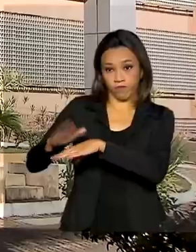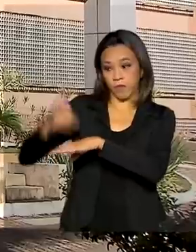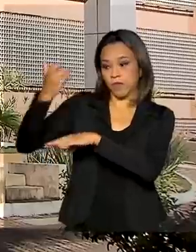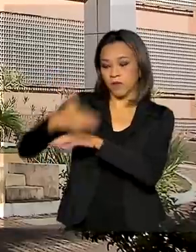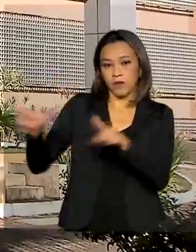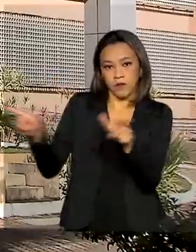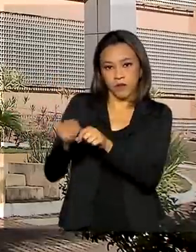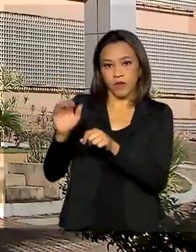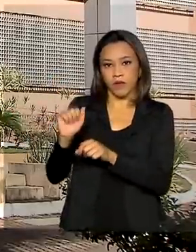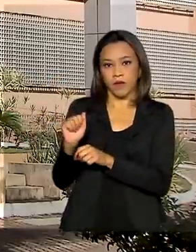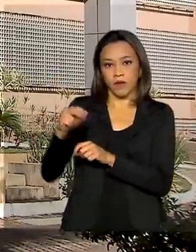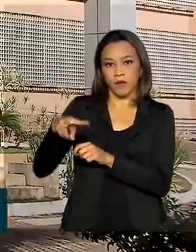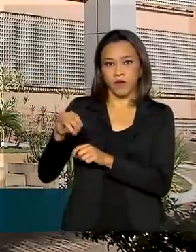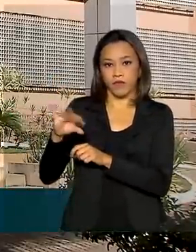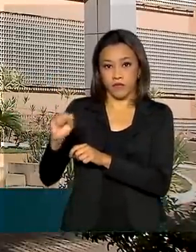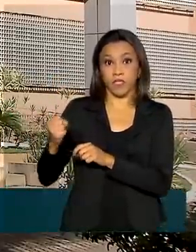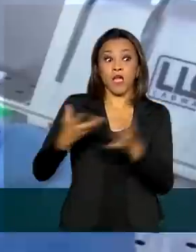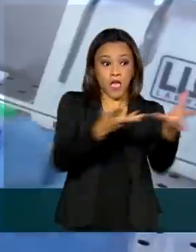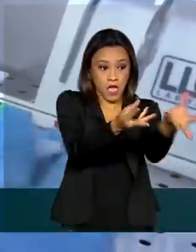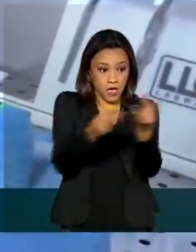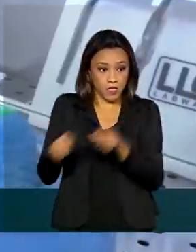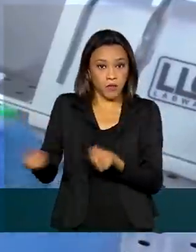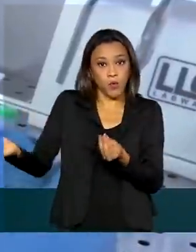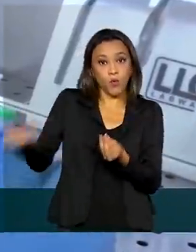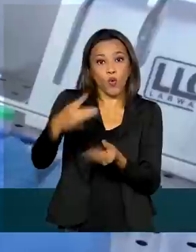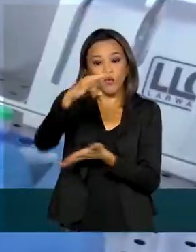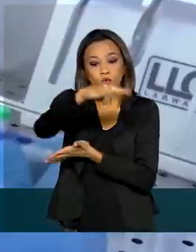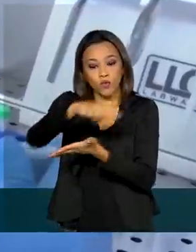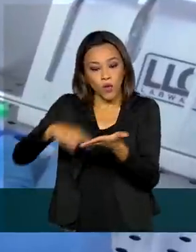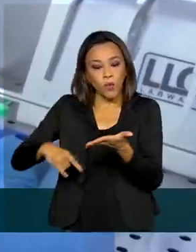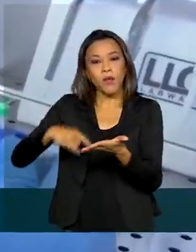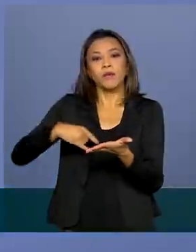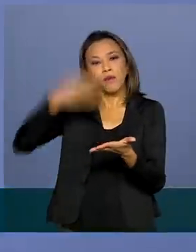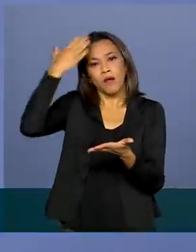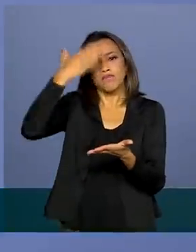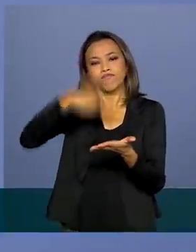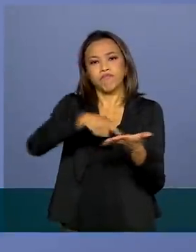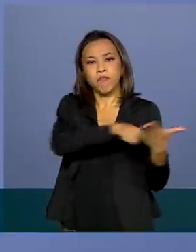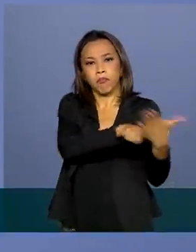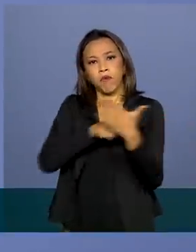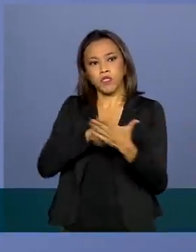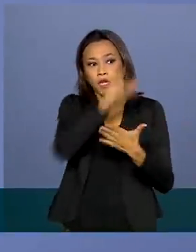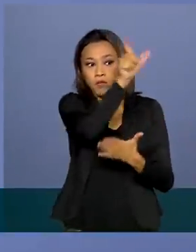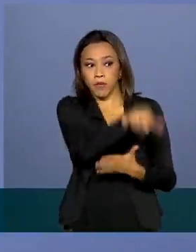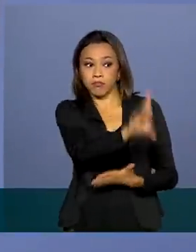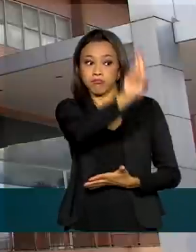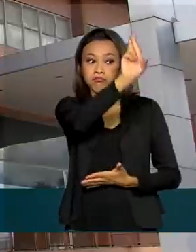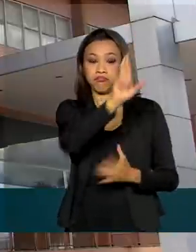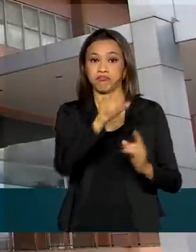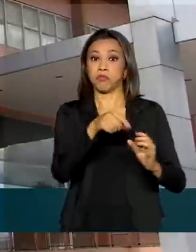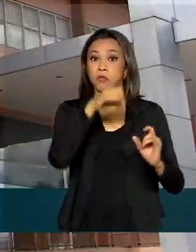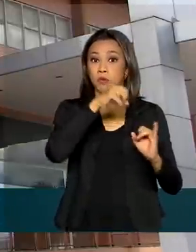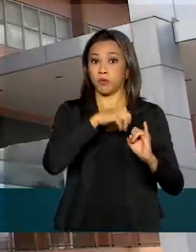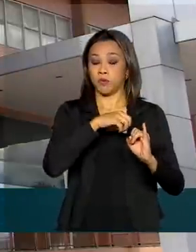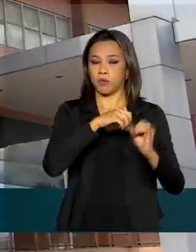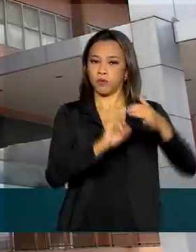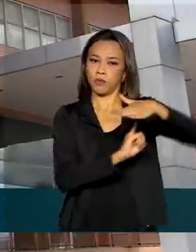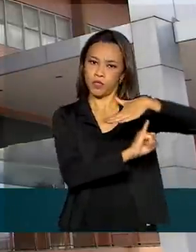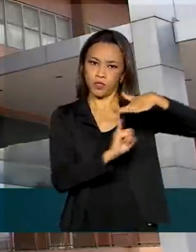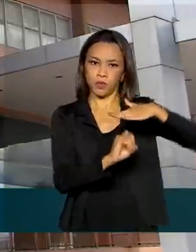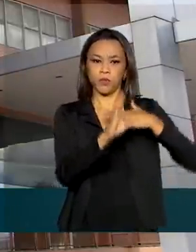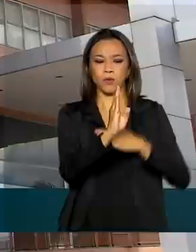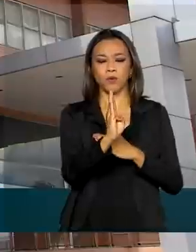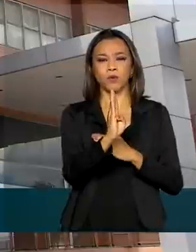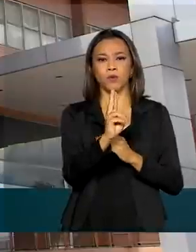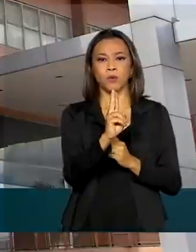Anvisa, o órgão recebeu novos documentos apresentados pelo patrocinador da vacina, o Instituto Butantan. E agora a